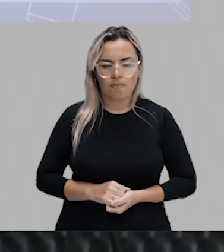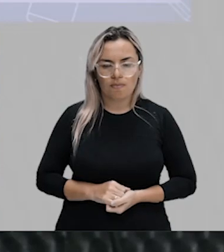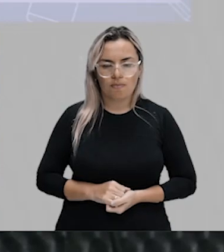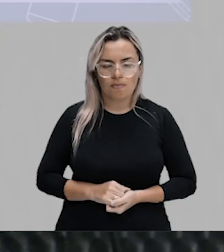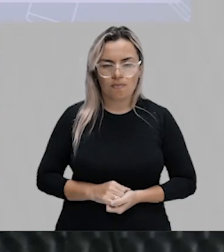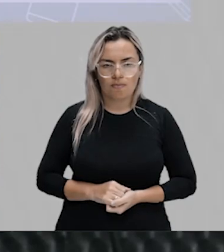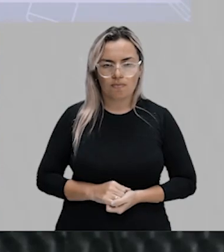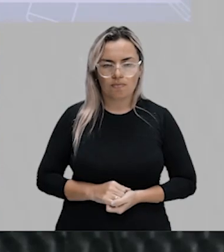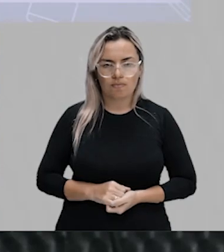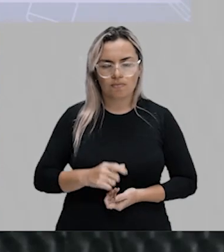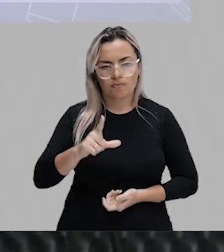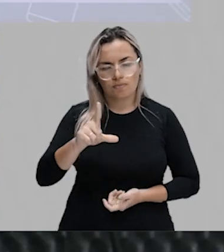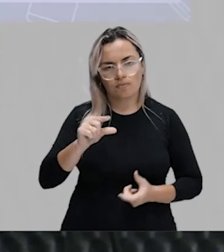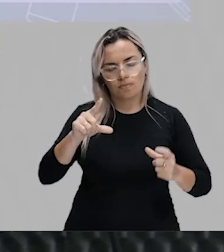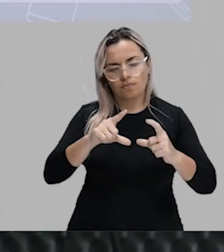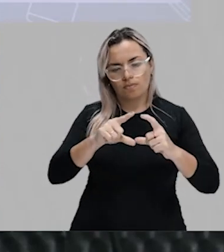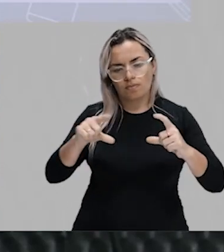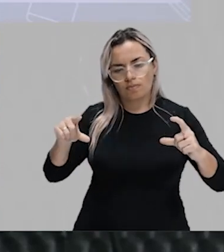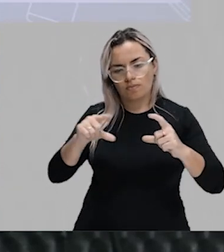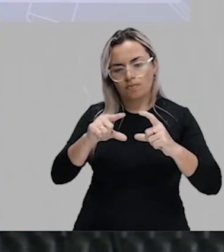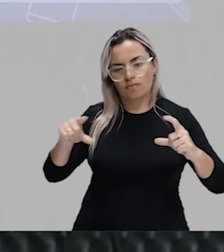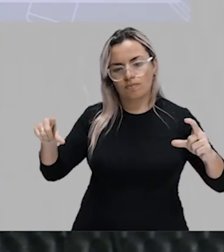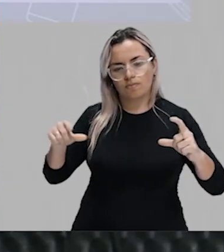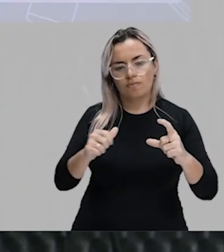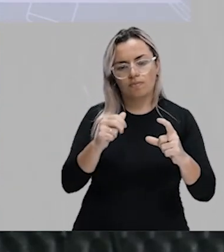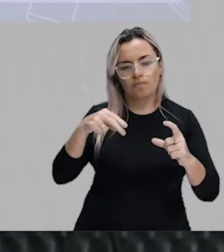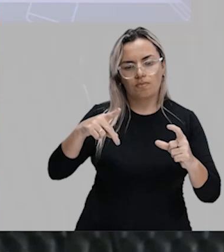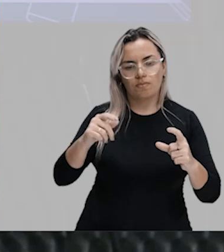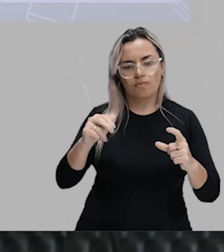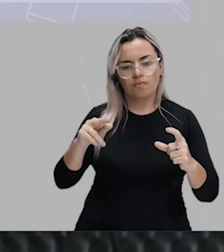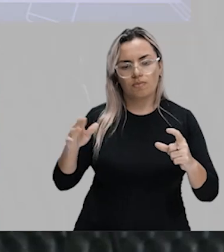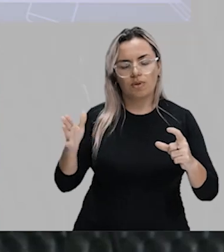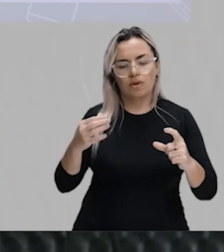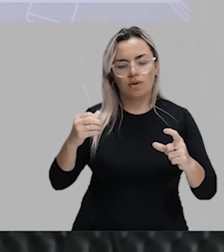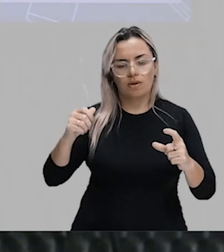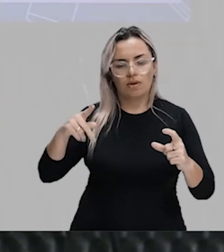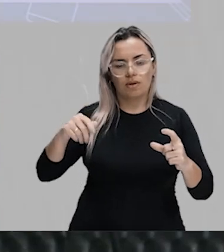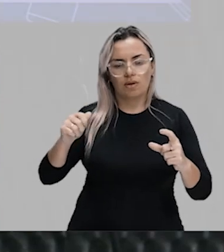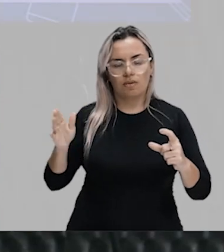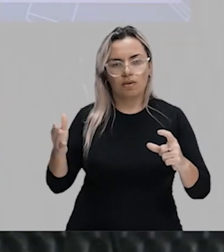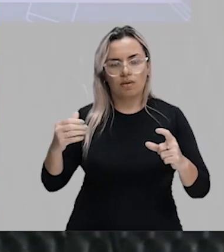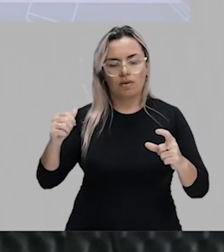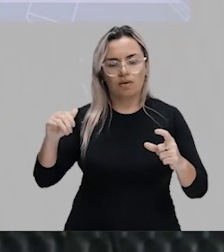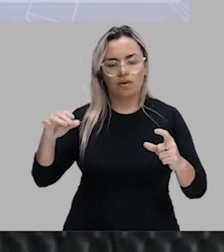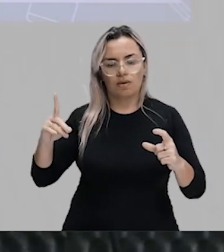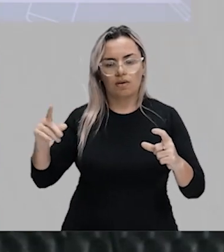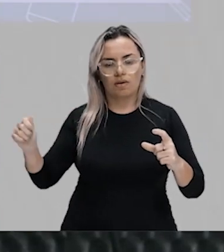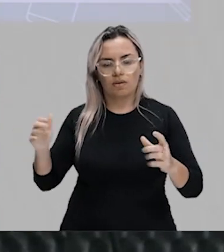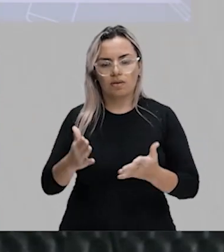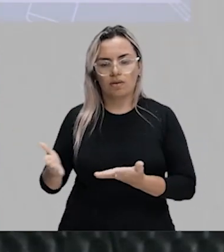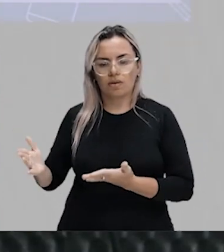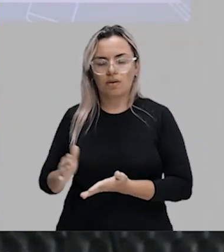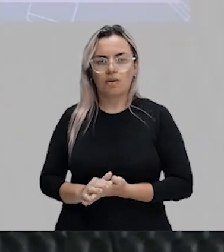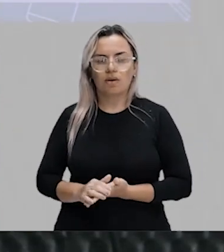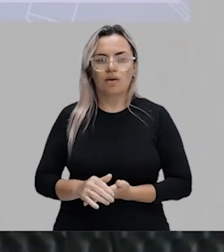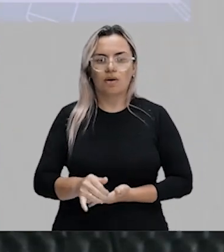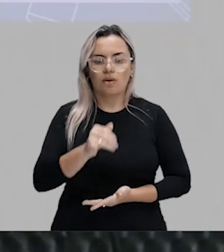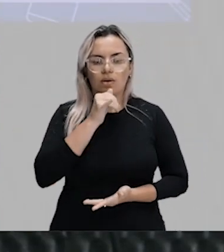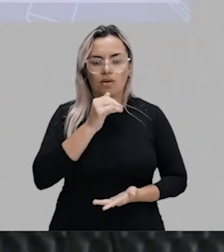Qualquer uma dessas frases aqui. Andar de capa caída. Andar de capa caída. Por exemplo. pegar aqui. Estar desmotivado.